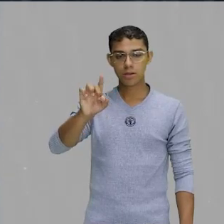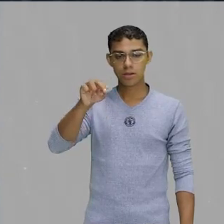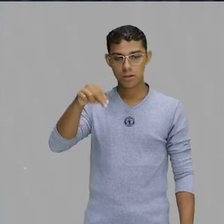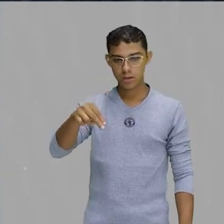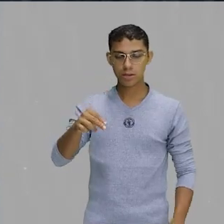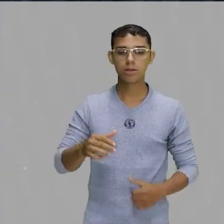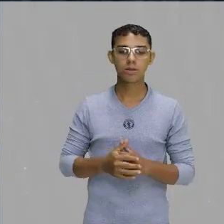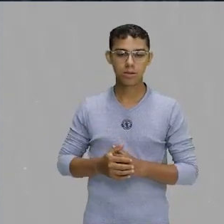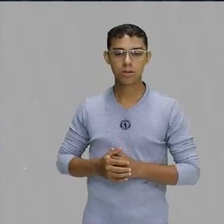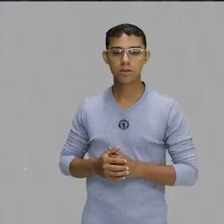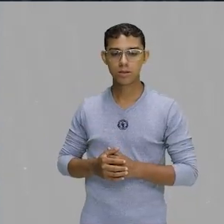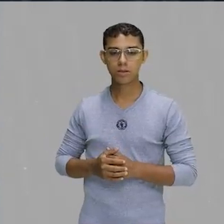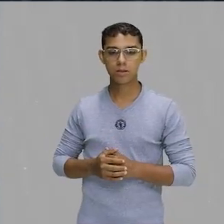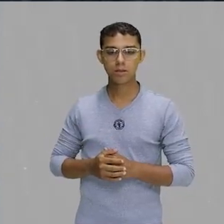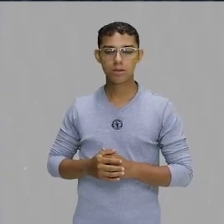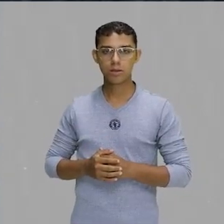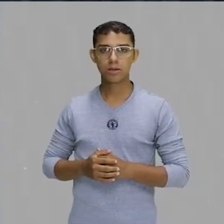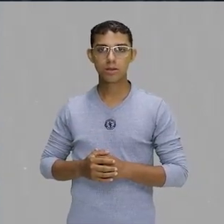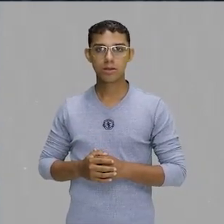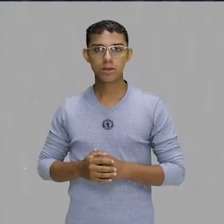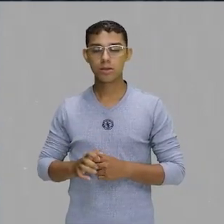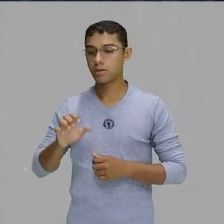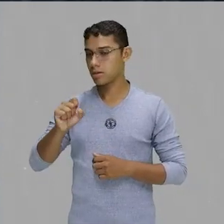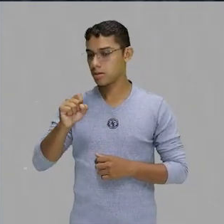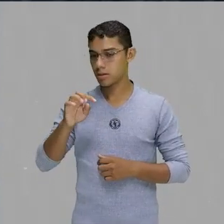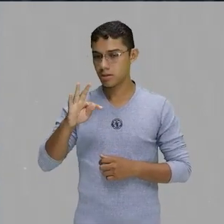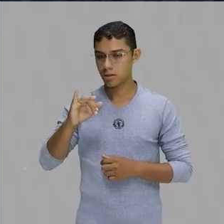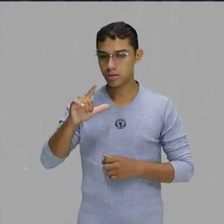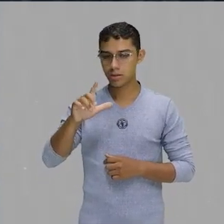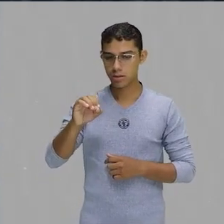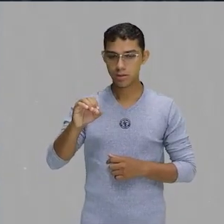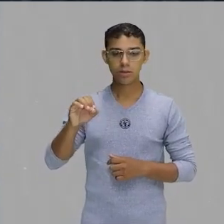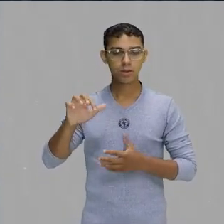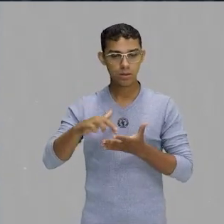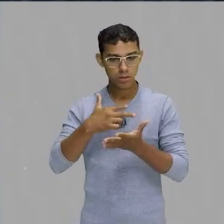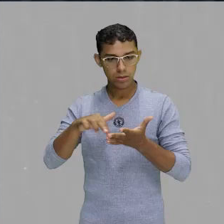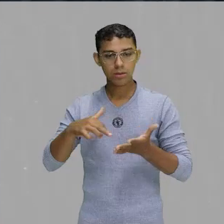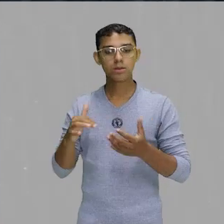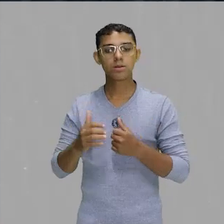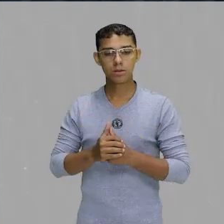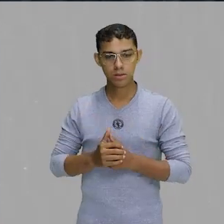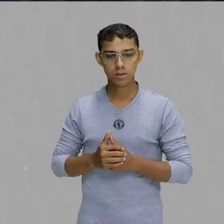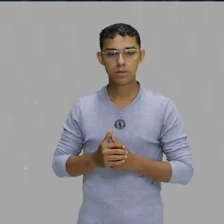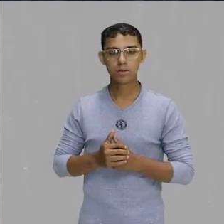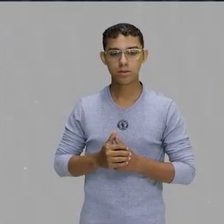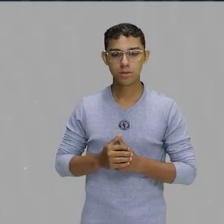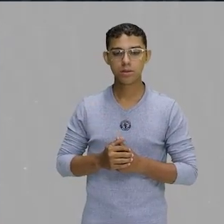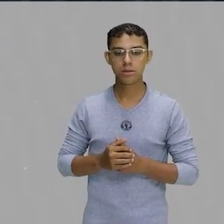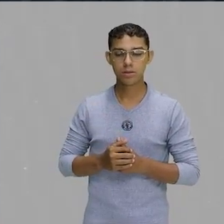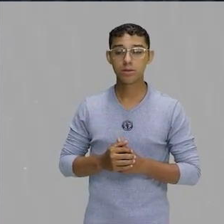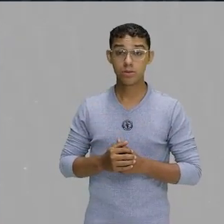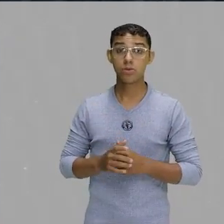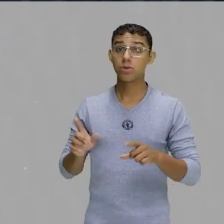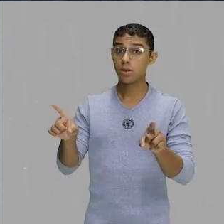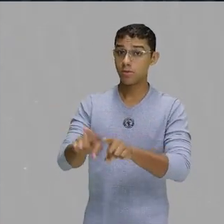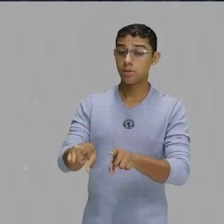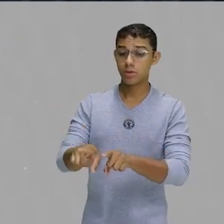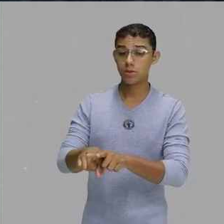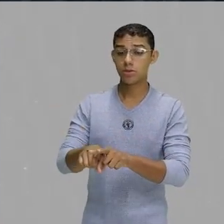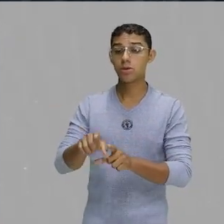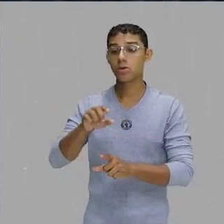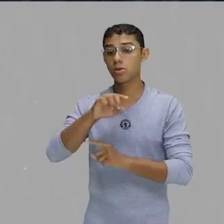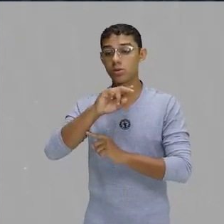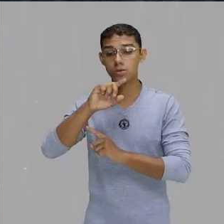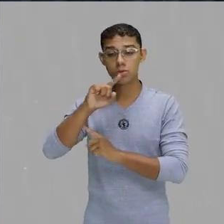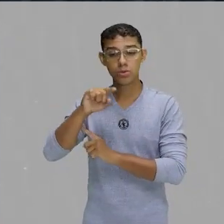muito de bachata, que é o estilo de dançar, tá? O reggaeton tem muito de bachata e tem muito também de Zucke Love,